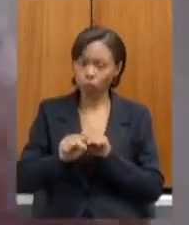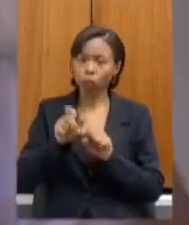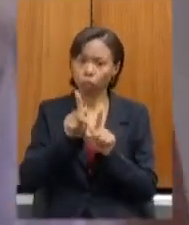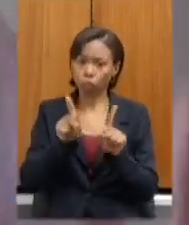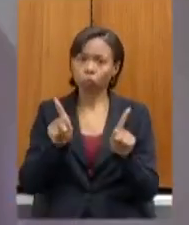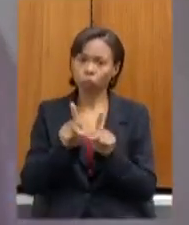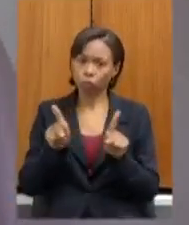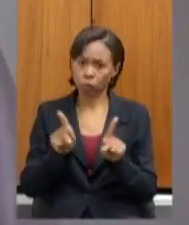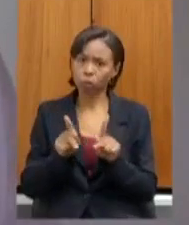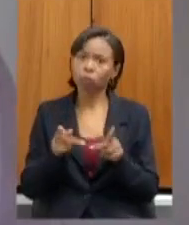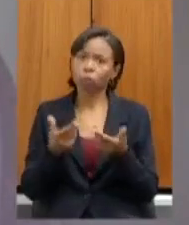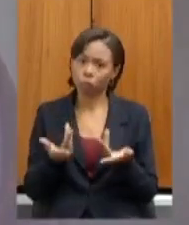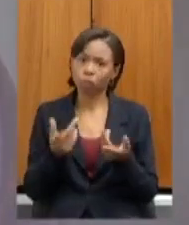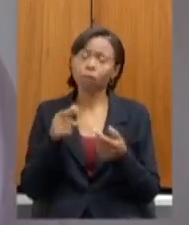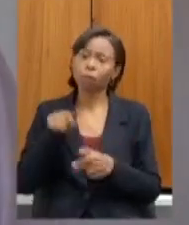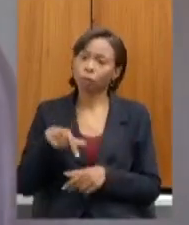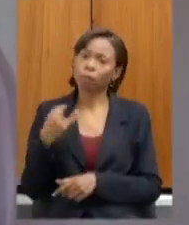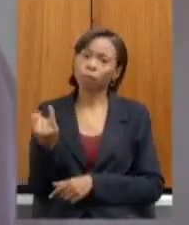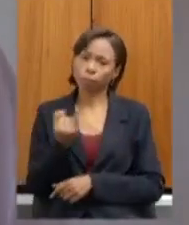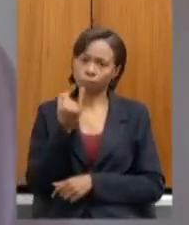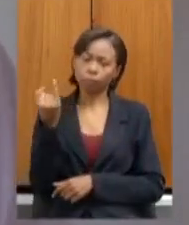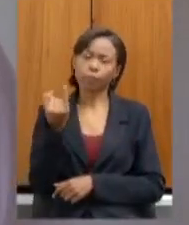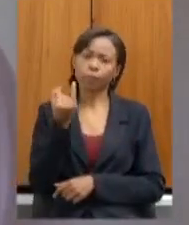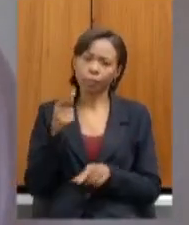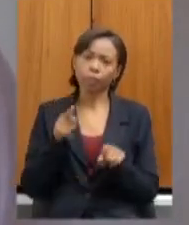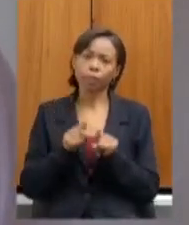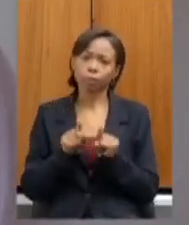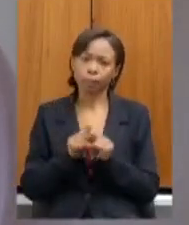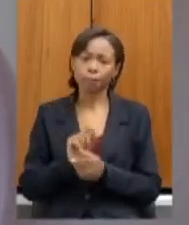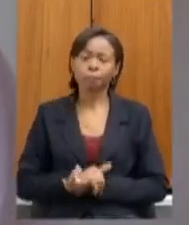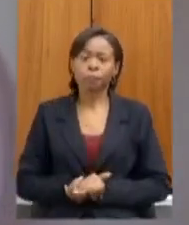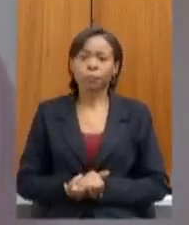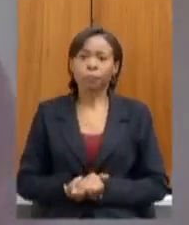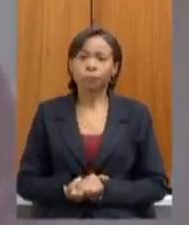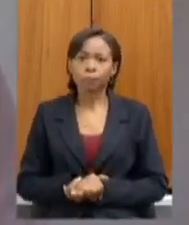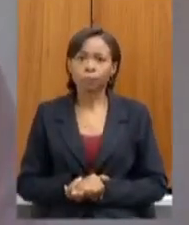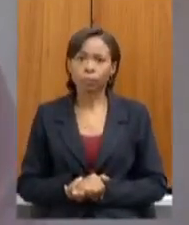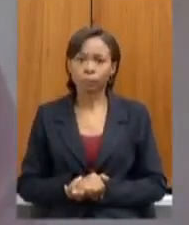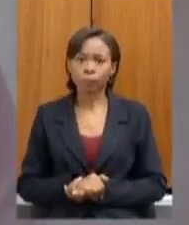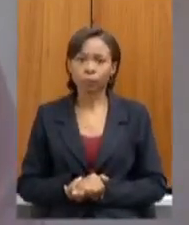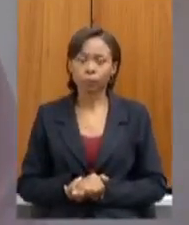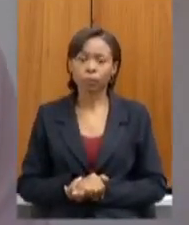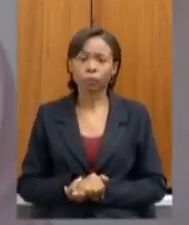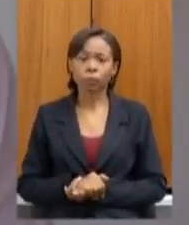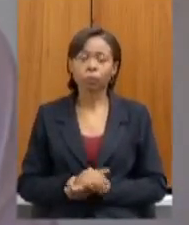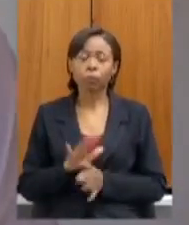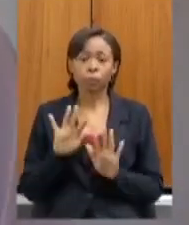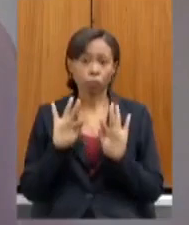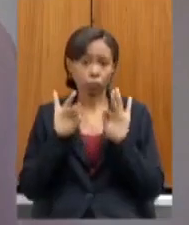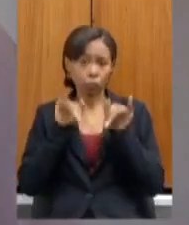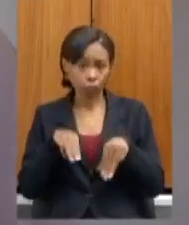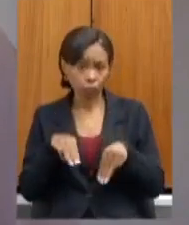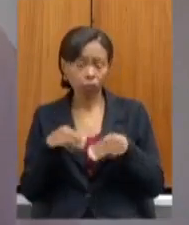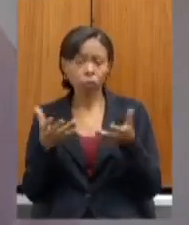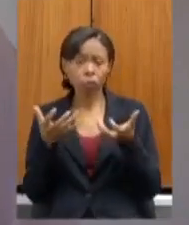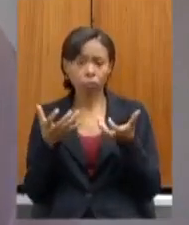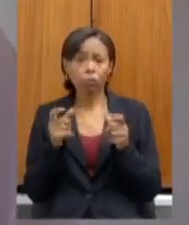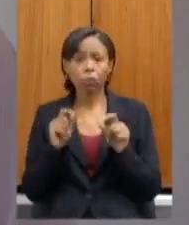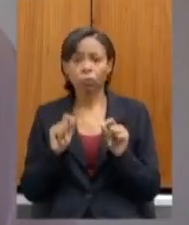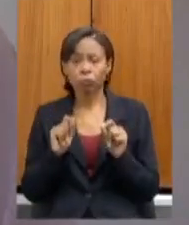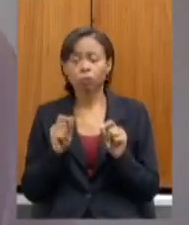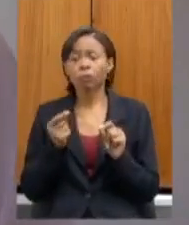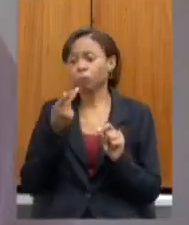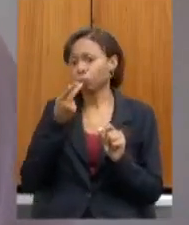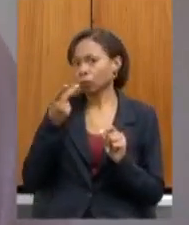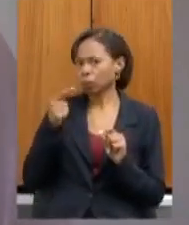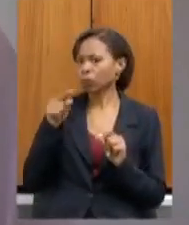deputado vai ser muito importante também agora eu queria fechar deputada dizendo que eu concordo